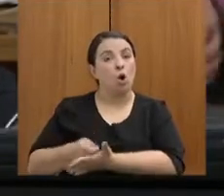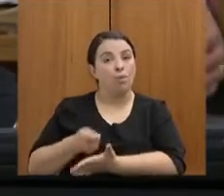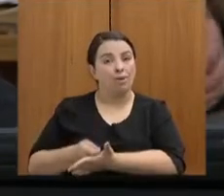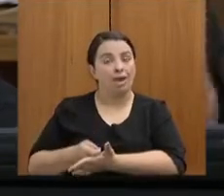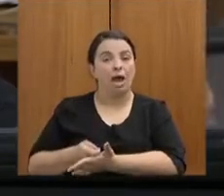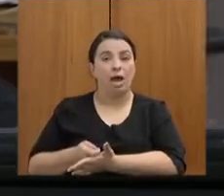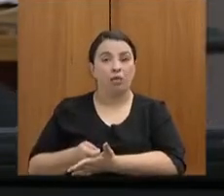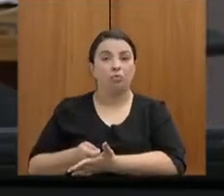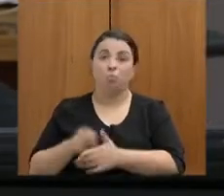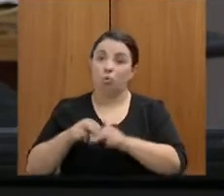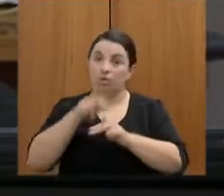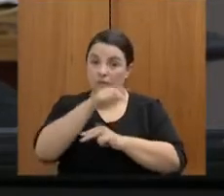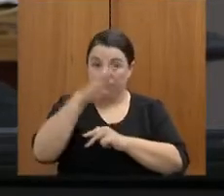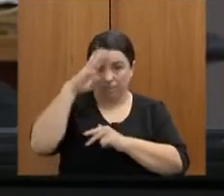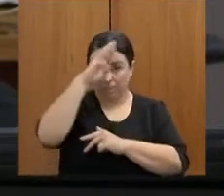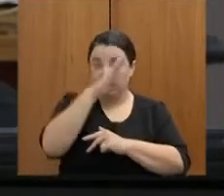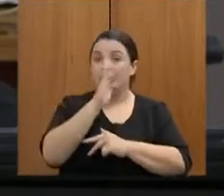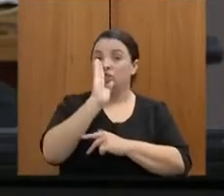da República, a partir